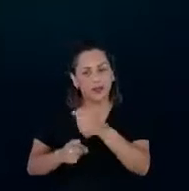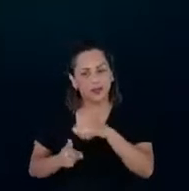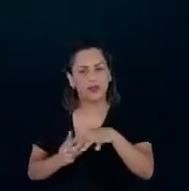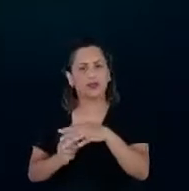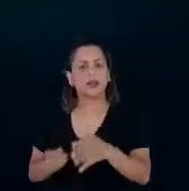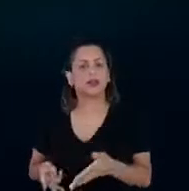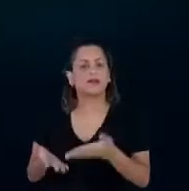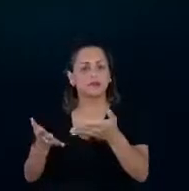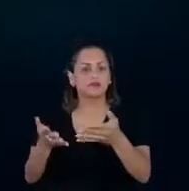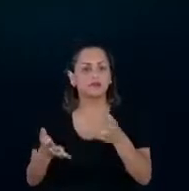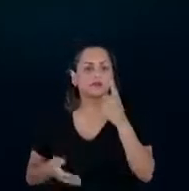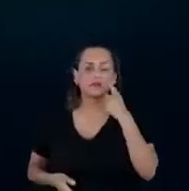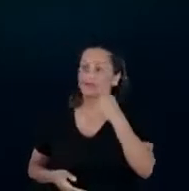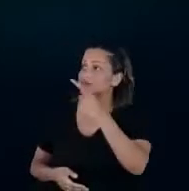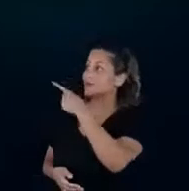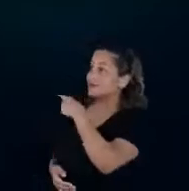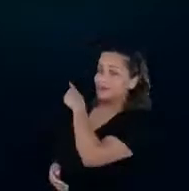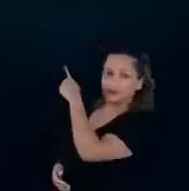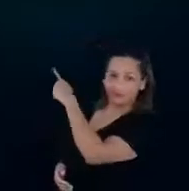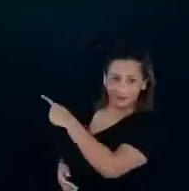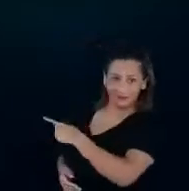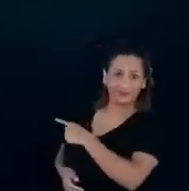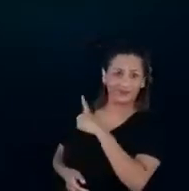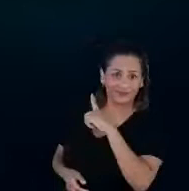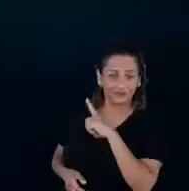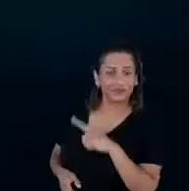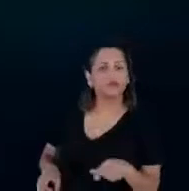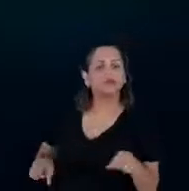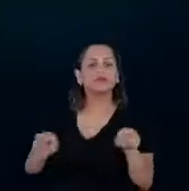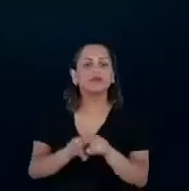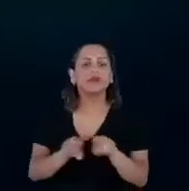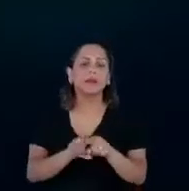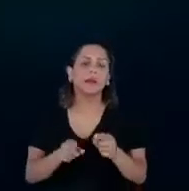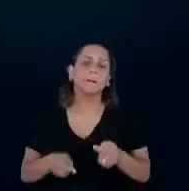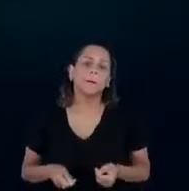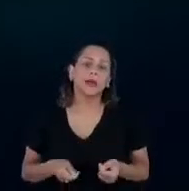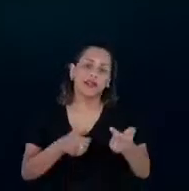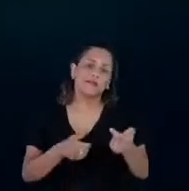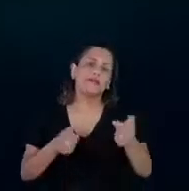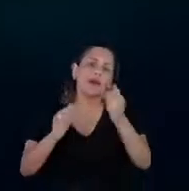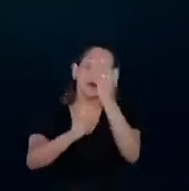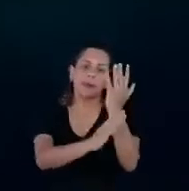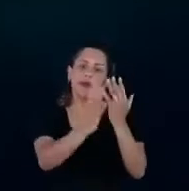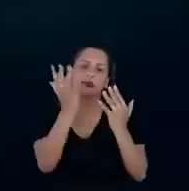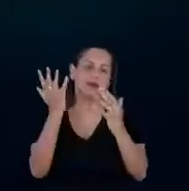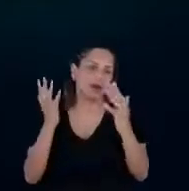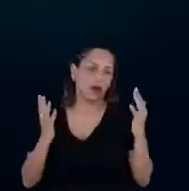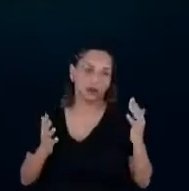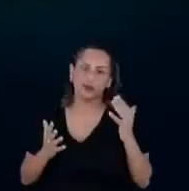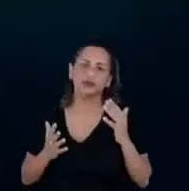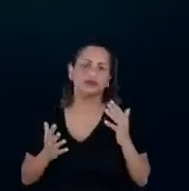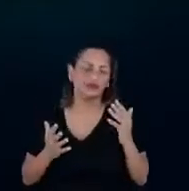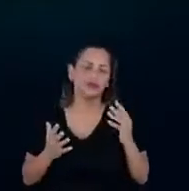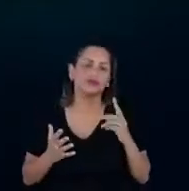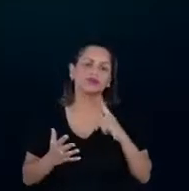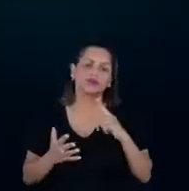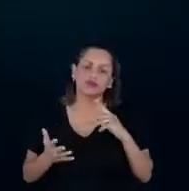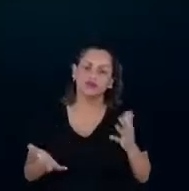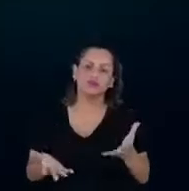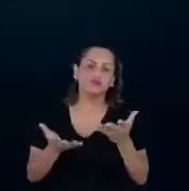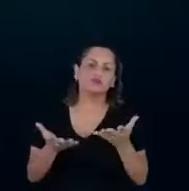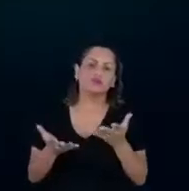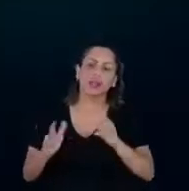aí nesse slide, e também os benefícios ambientais. Então, gente tem desde ações ali em iluminação pública, que